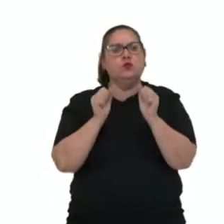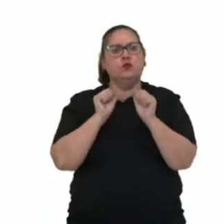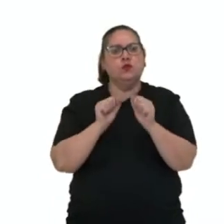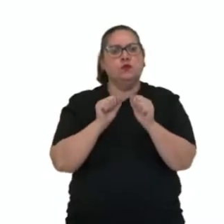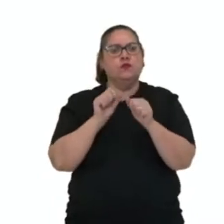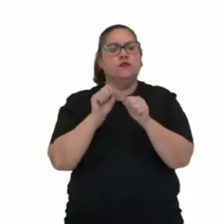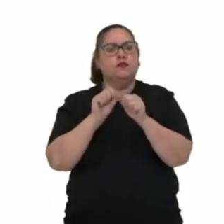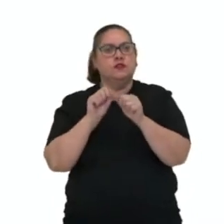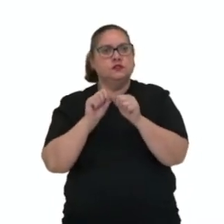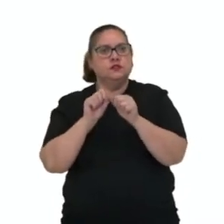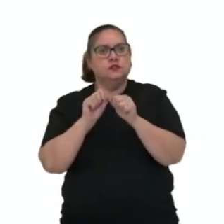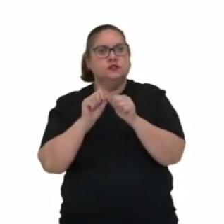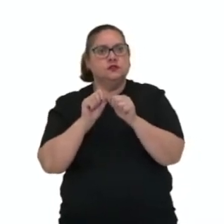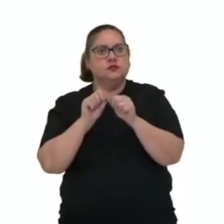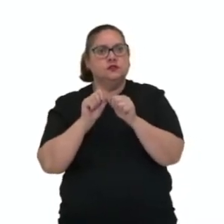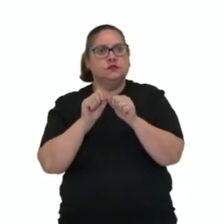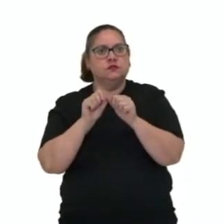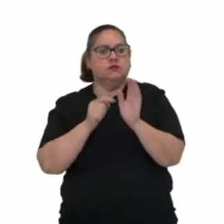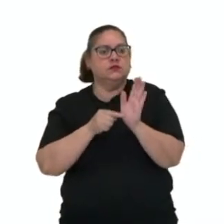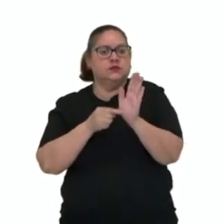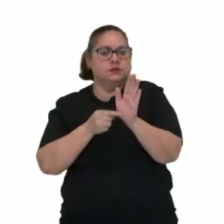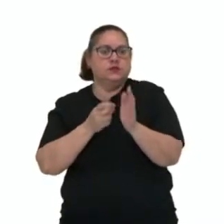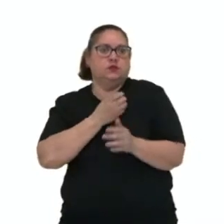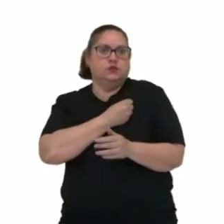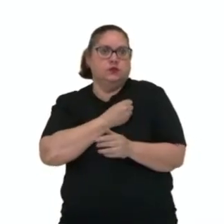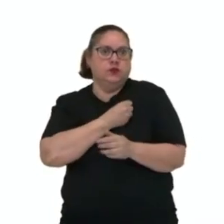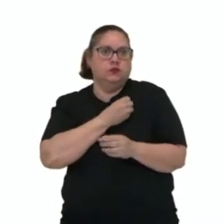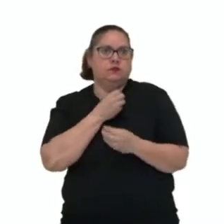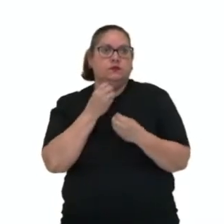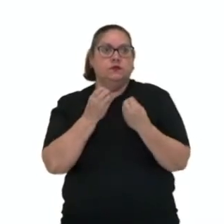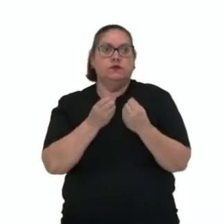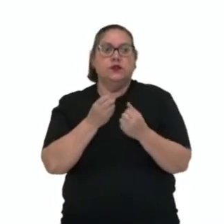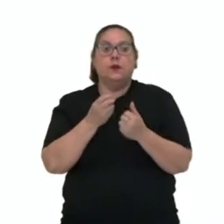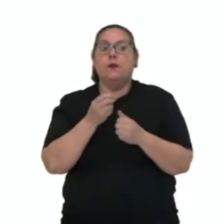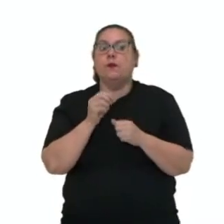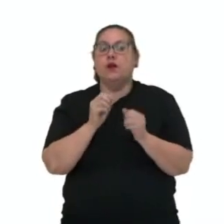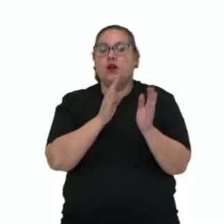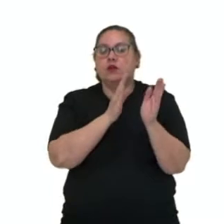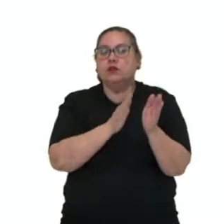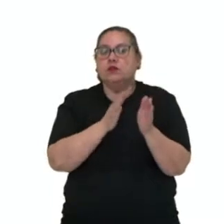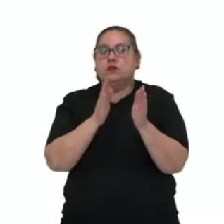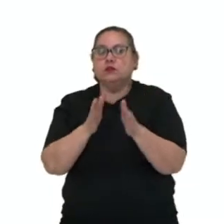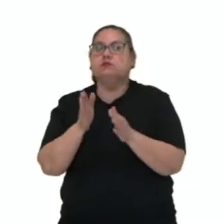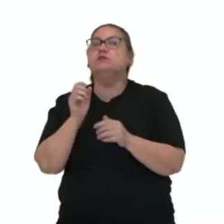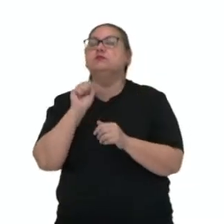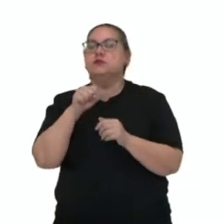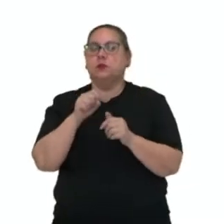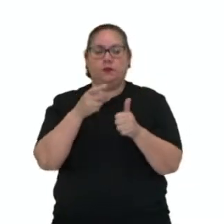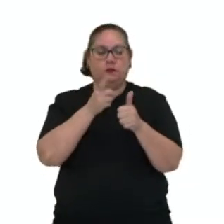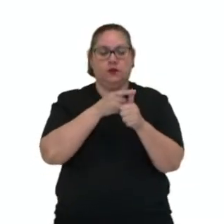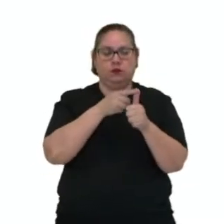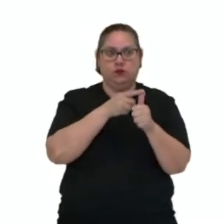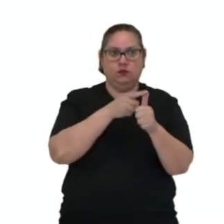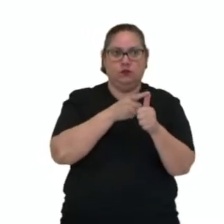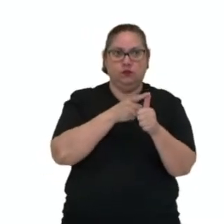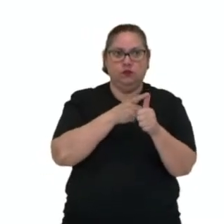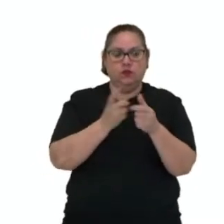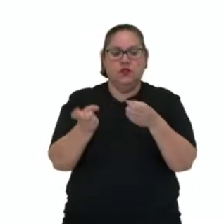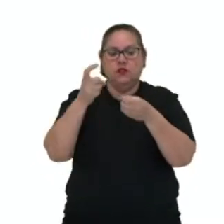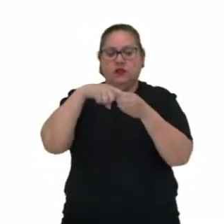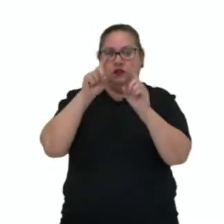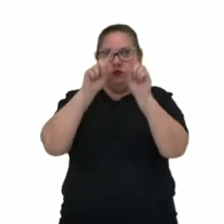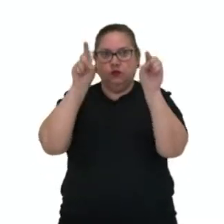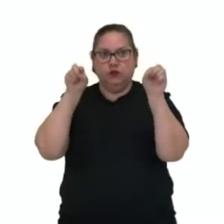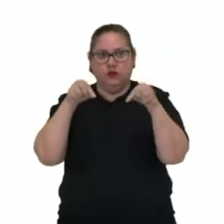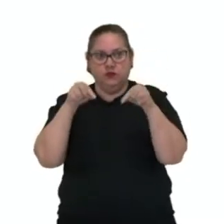resolver esta expressão, tá? Tem uma ordem, isso mesmo, primeiro a gente resolve o que está dentro